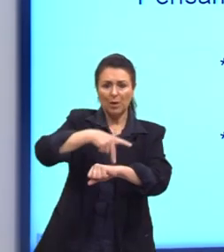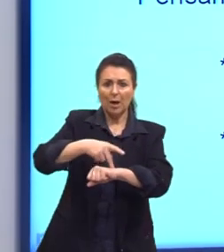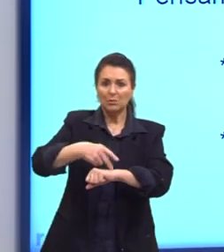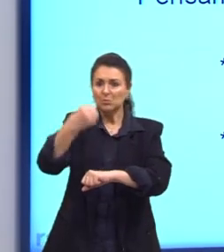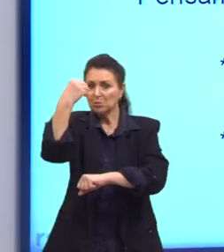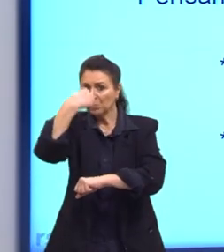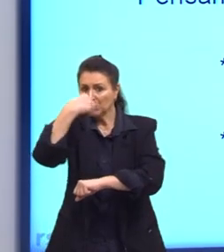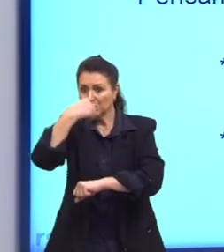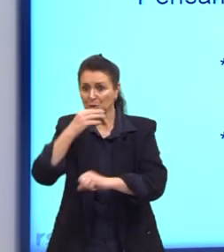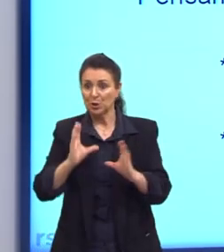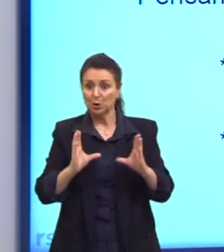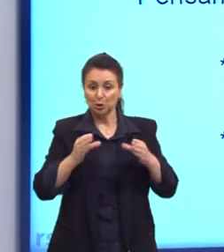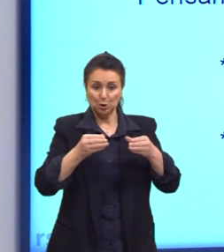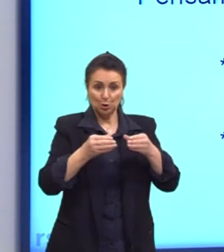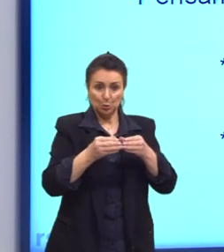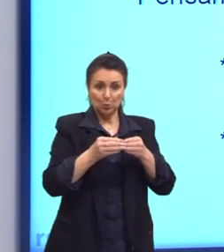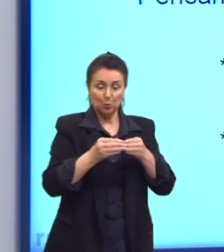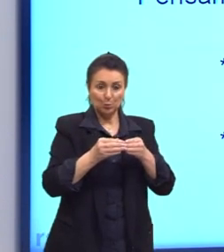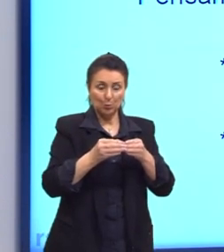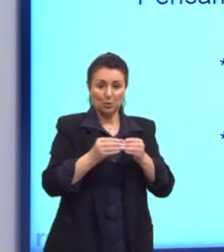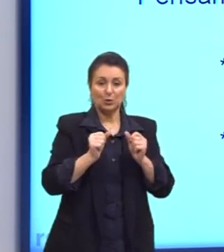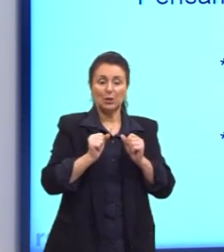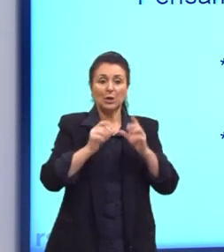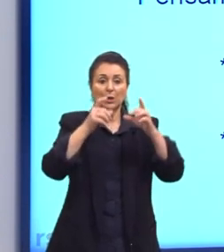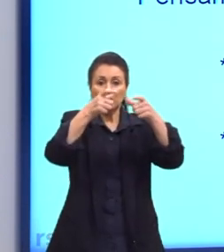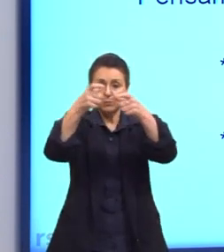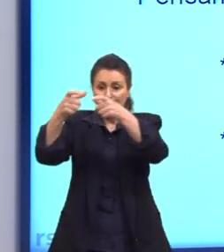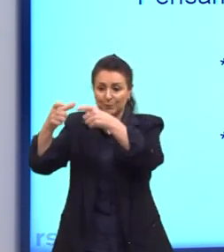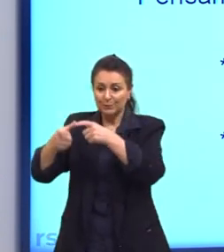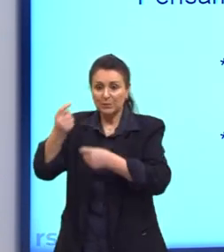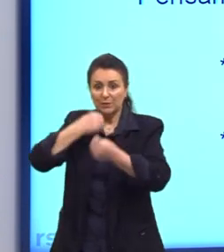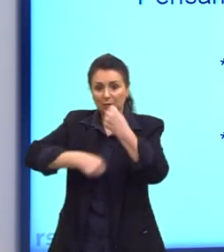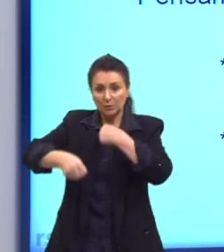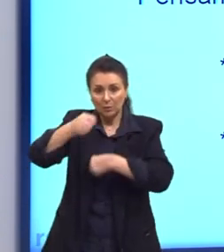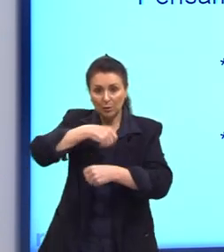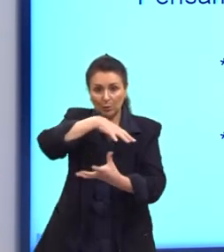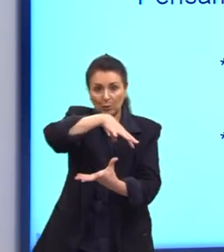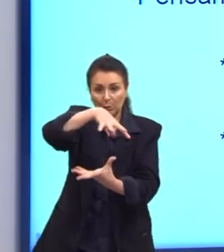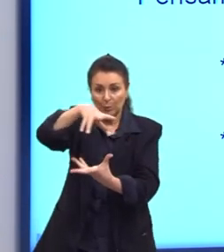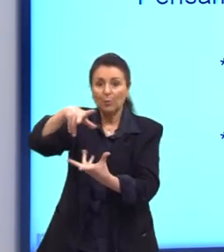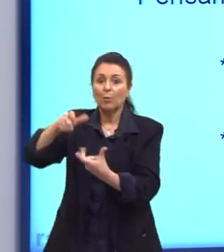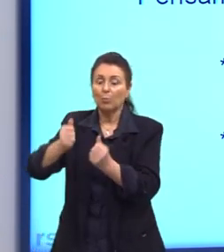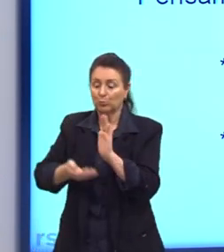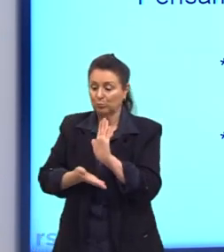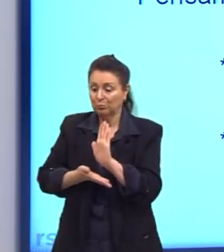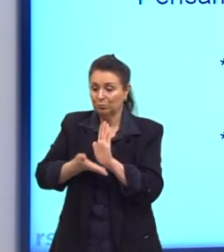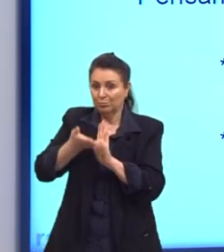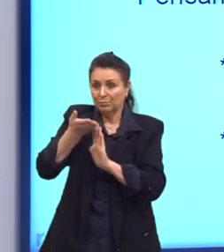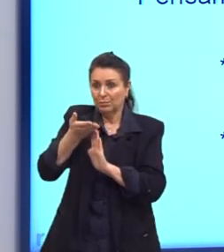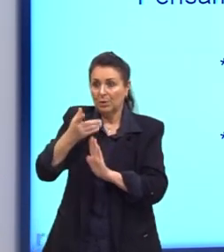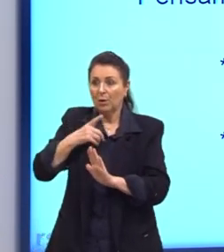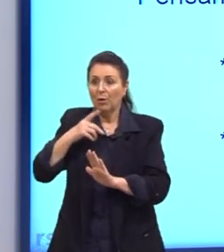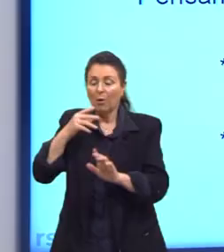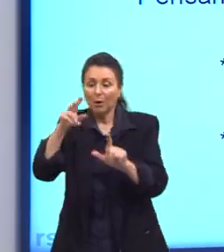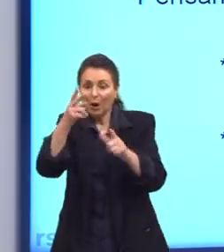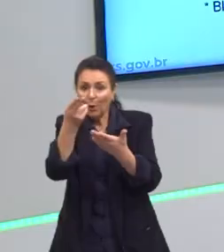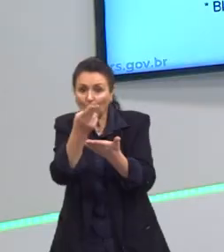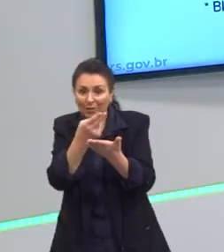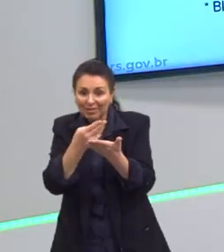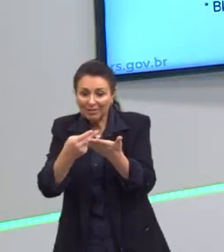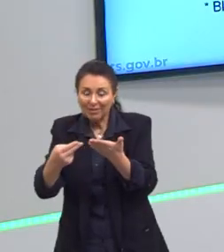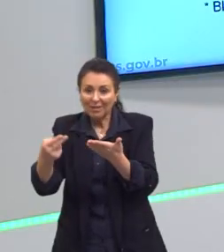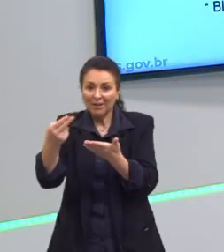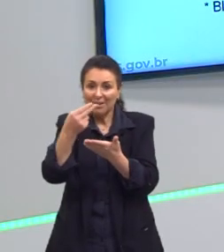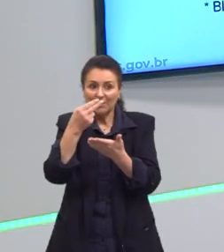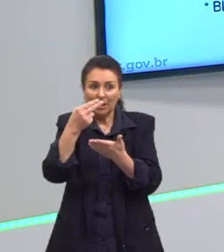esses blocos transnacionais, esses blocos econômicos que ocorrem com a globalização. Aqui tem a charge que fala a mão